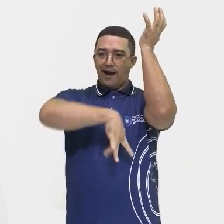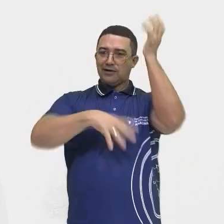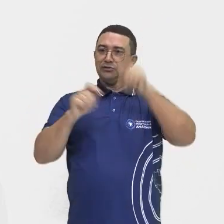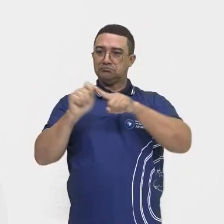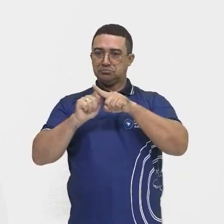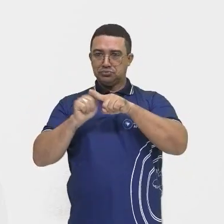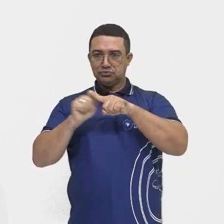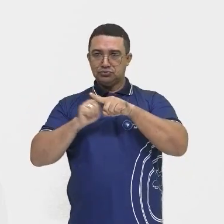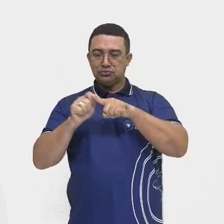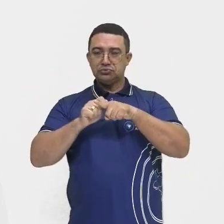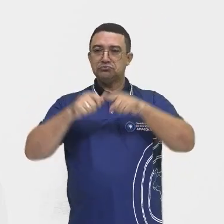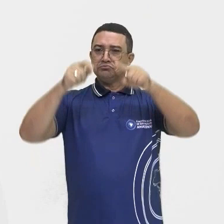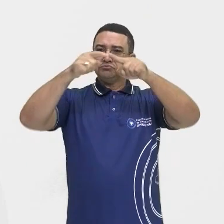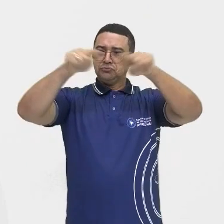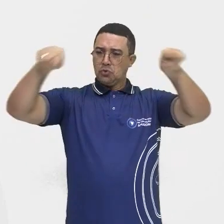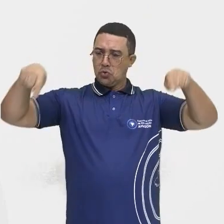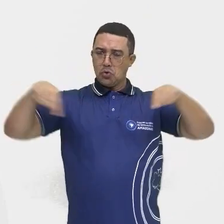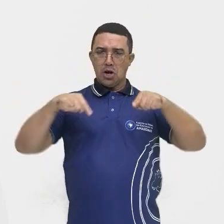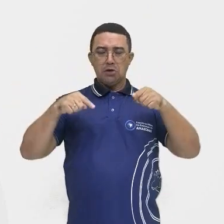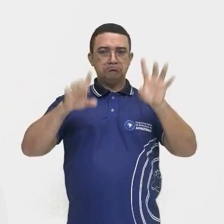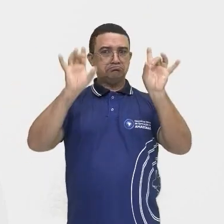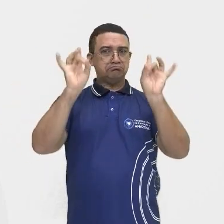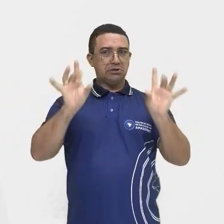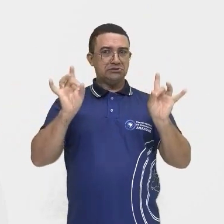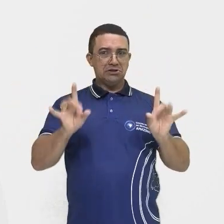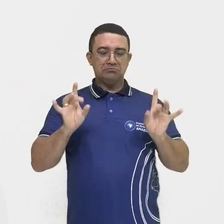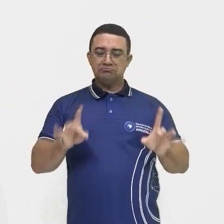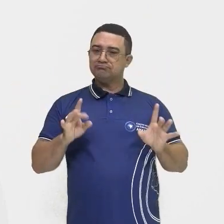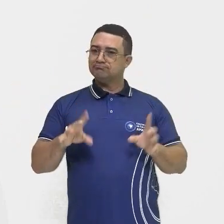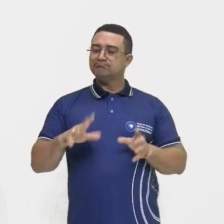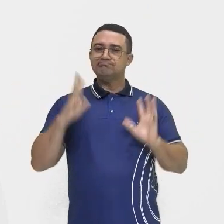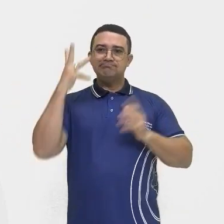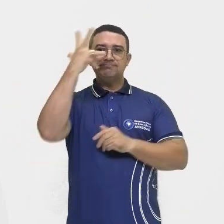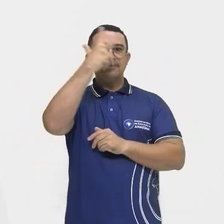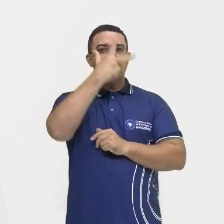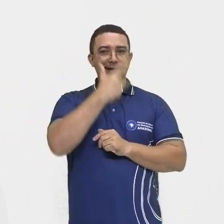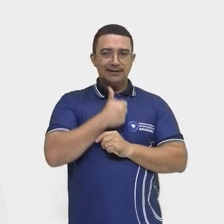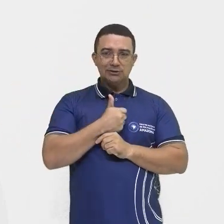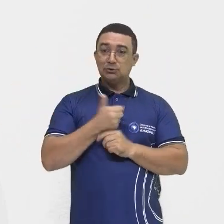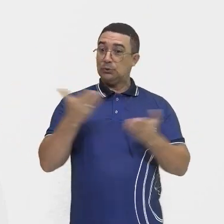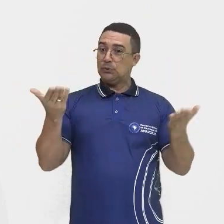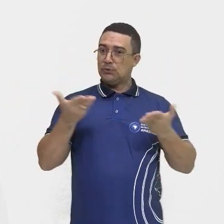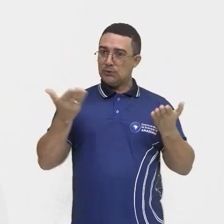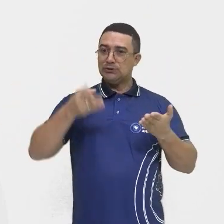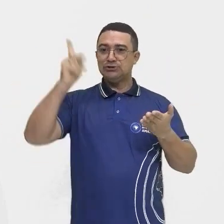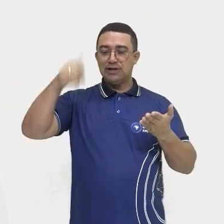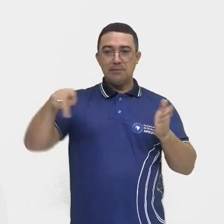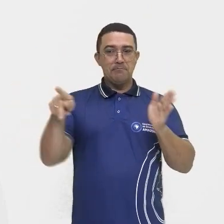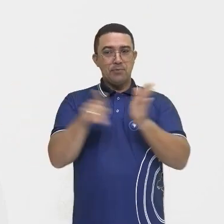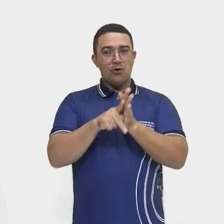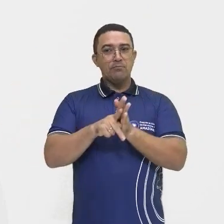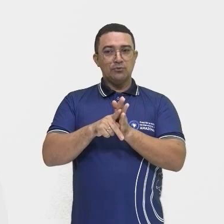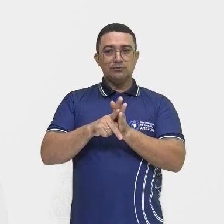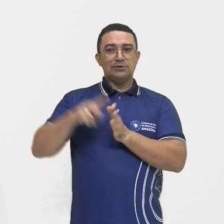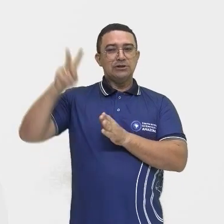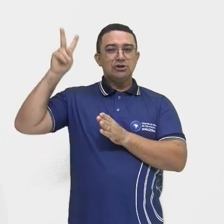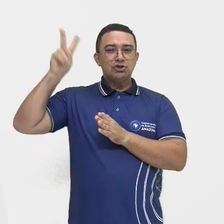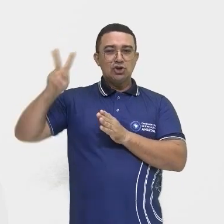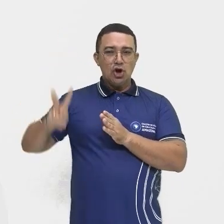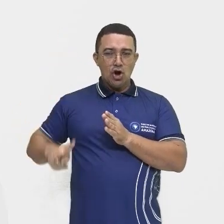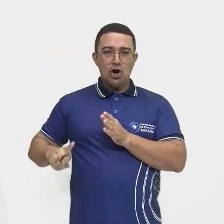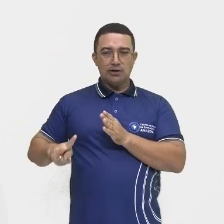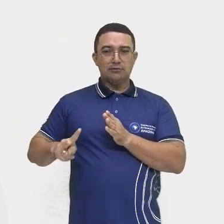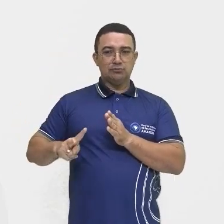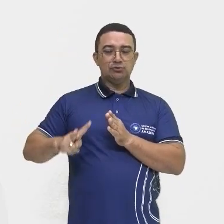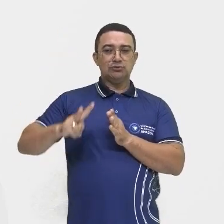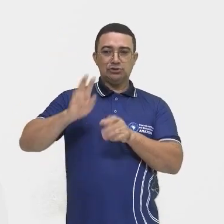quartos, salas, espaçosos, que foi construído e hoje faz parte aí dos monumentos históricos aqui do nosso